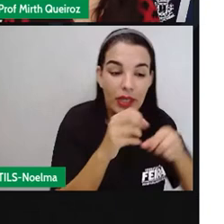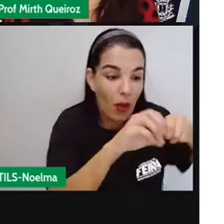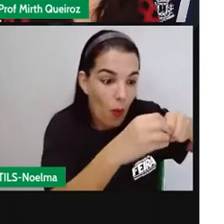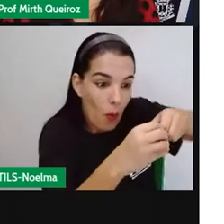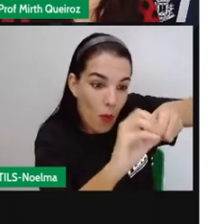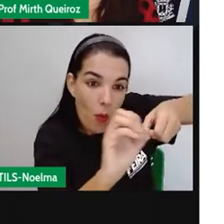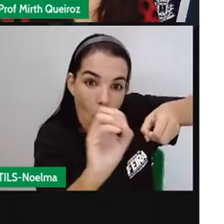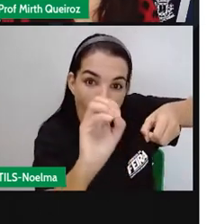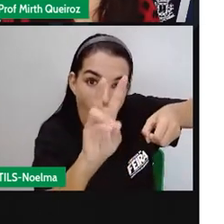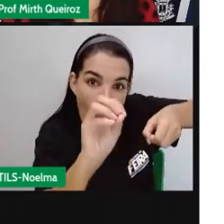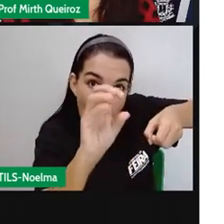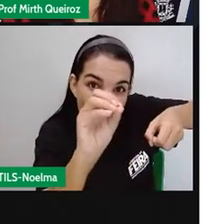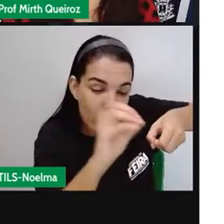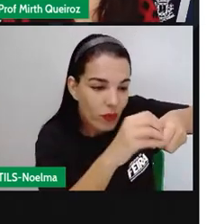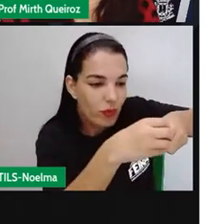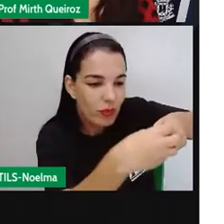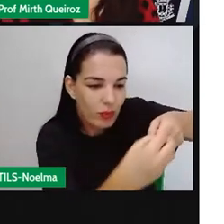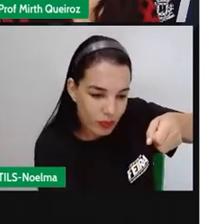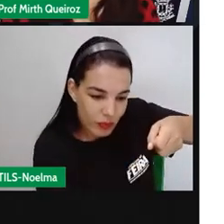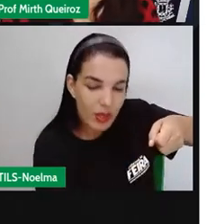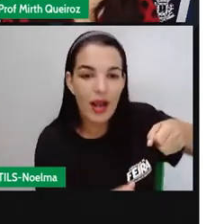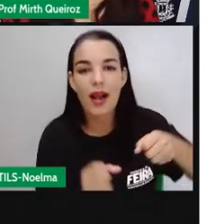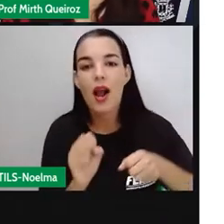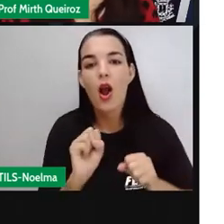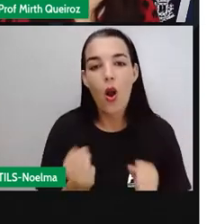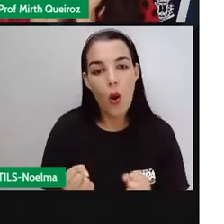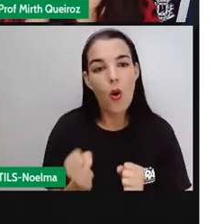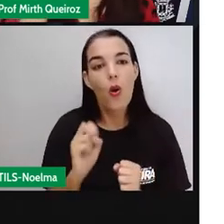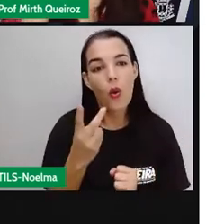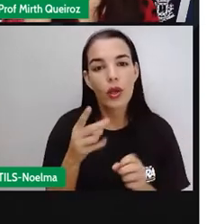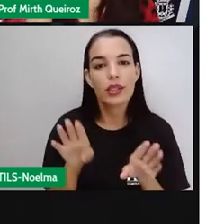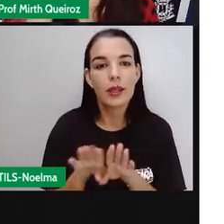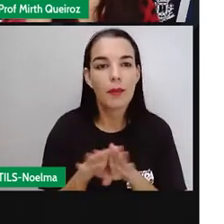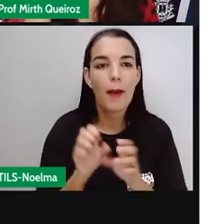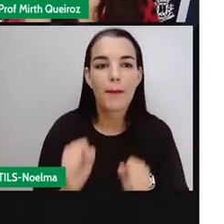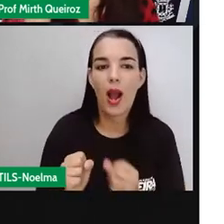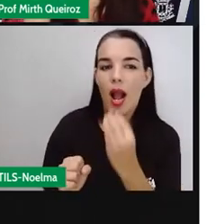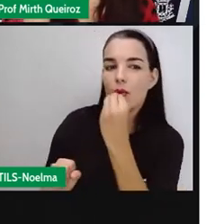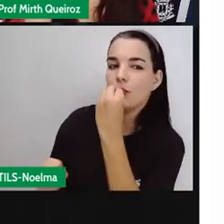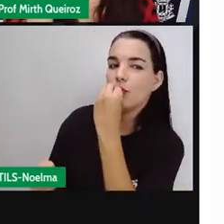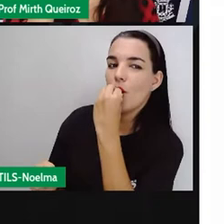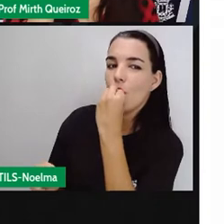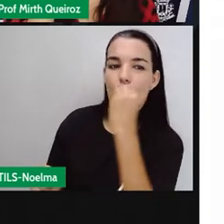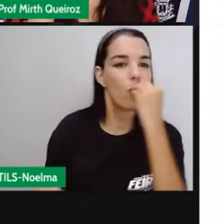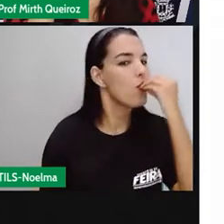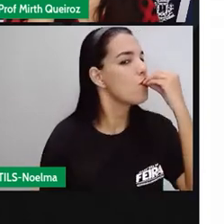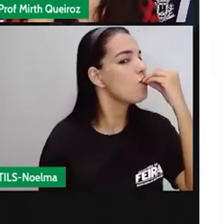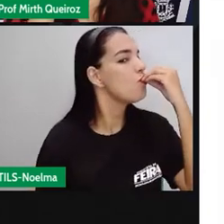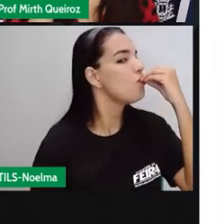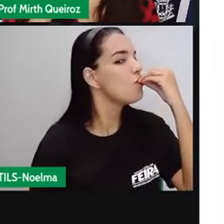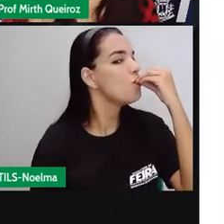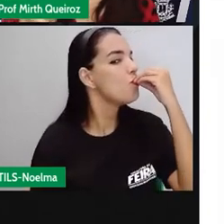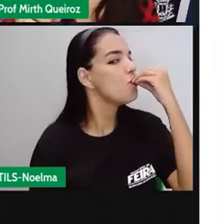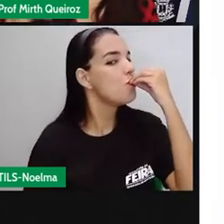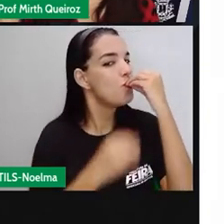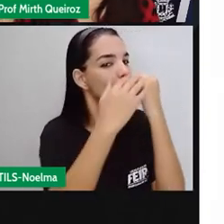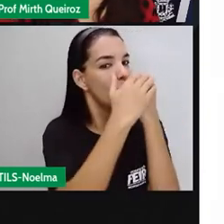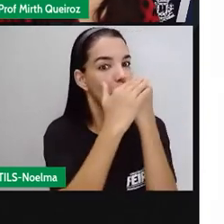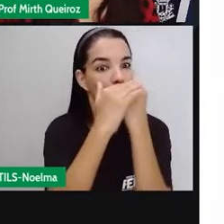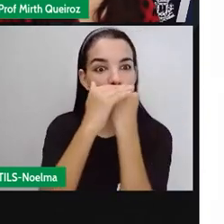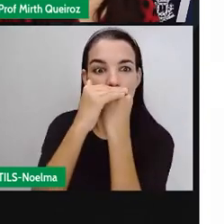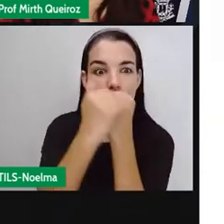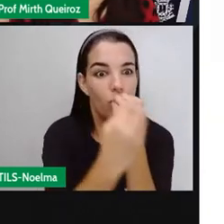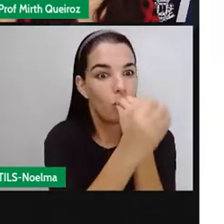o ovo, vence a brincadeira. Ou também se coloca o cabo da colher na boca e